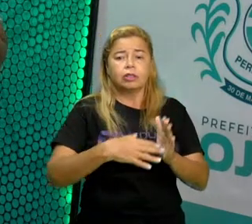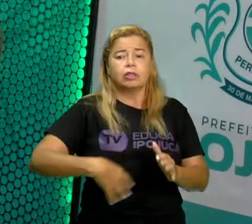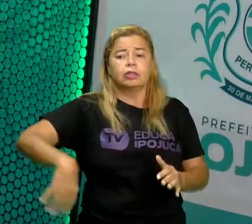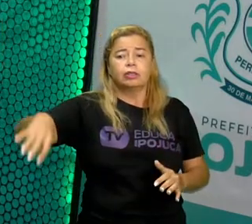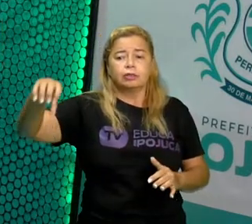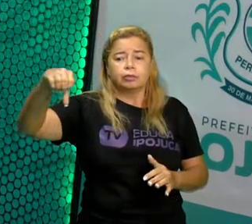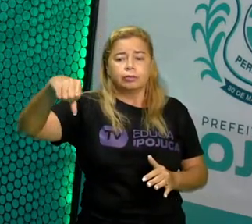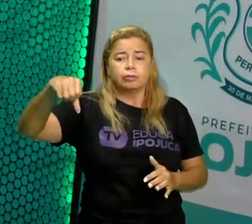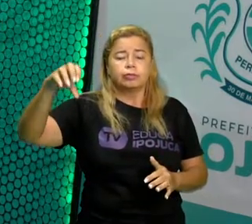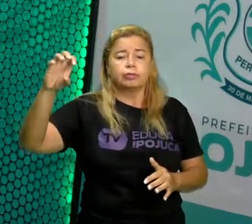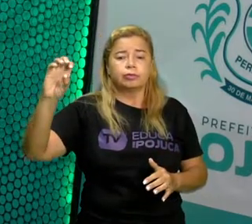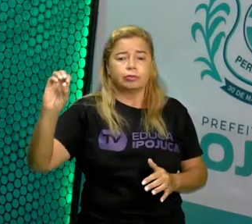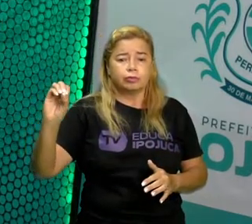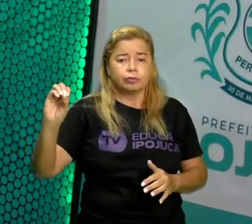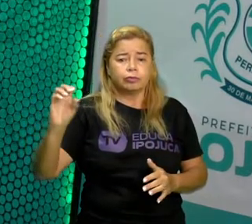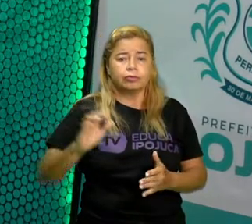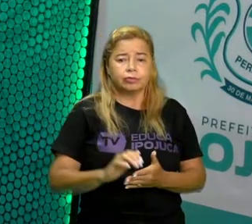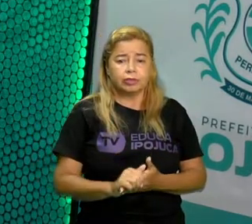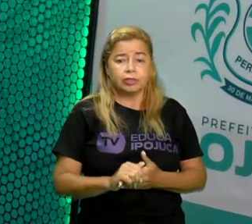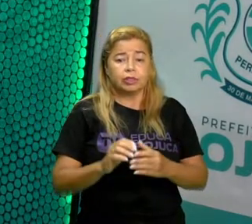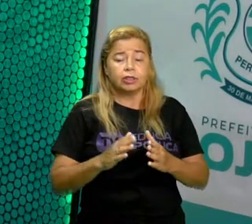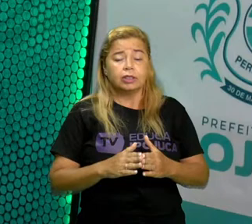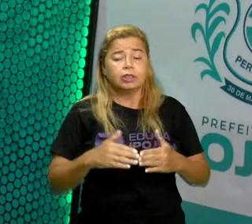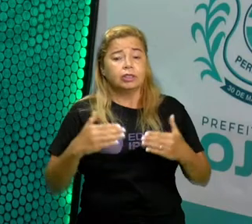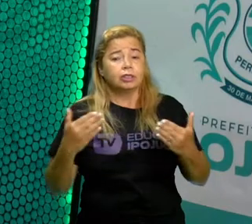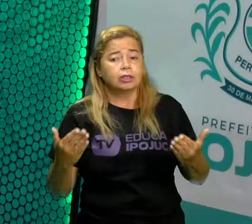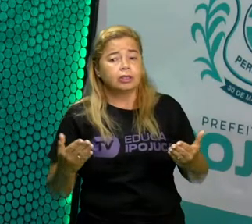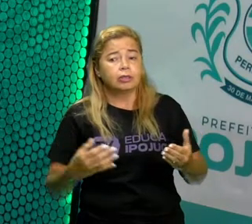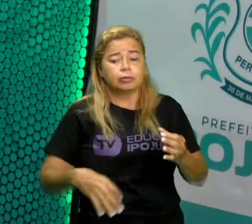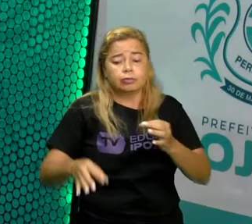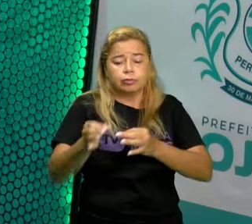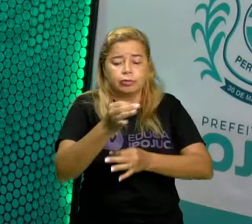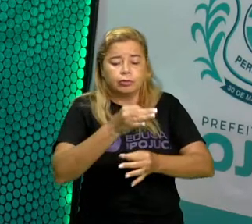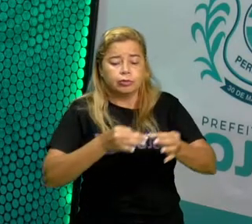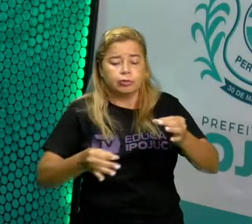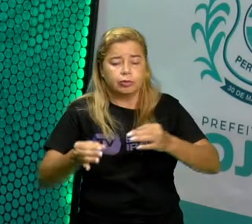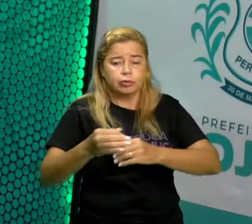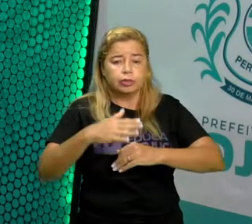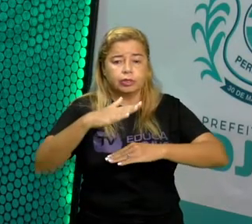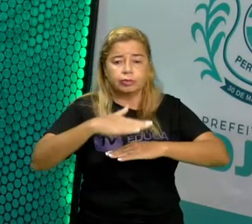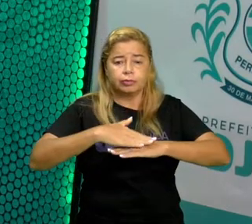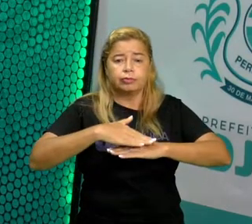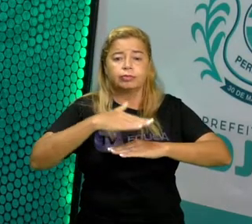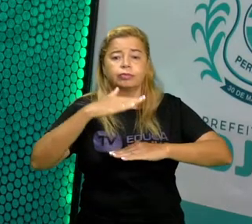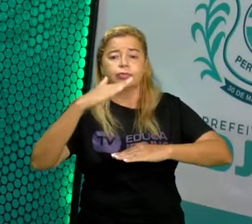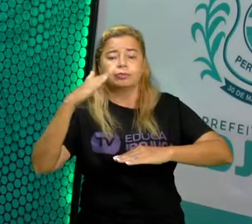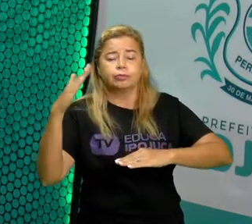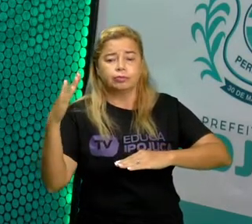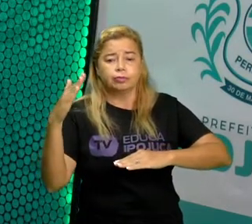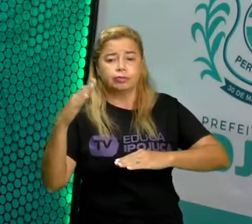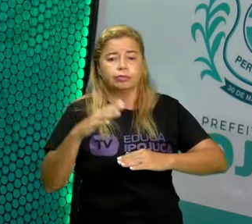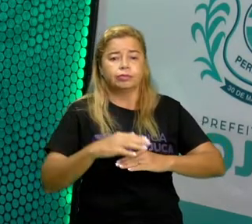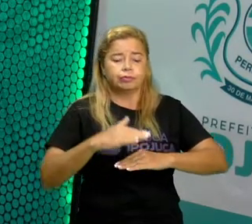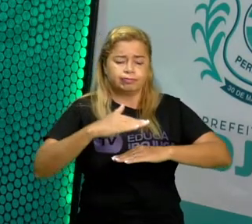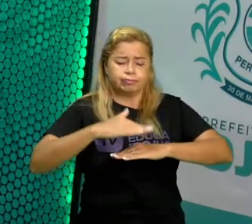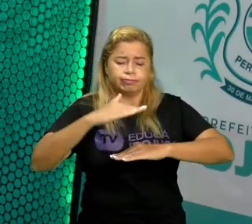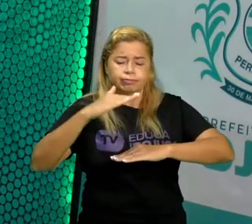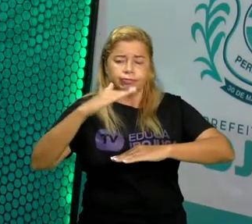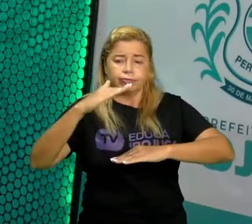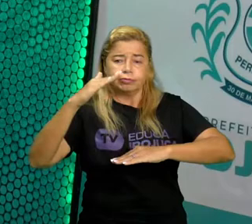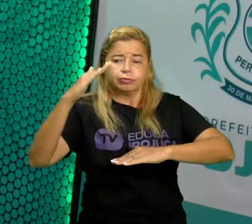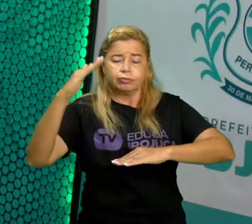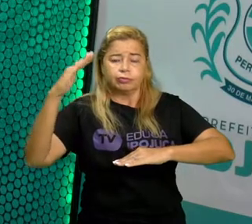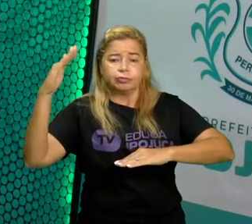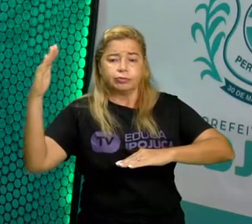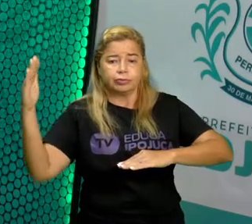esses números estão em ordem crescente. Isso mesmo. Vão crescendo